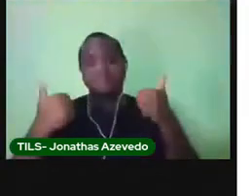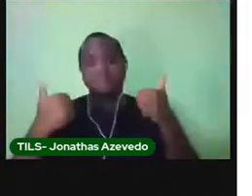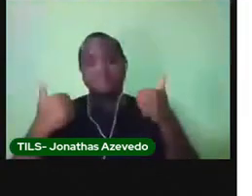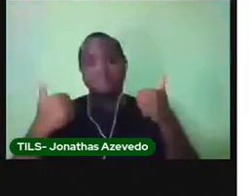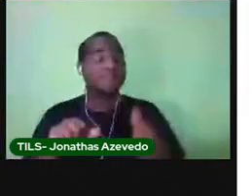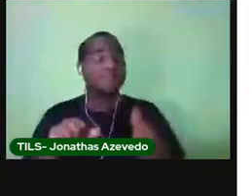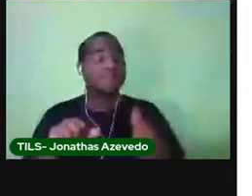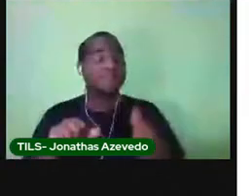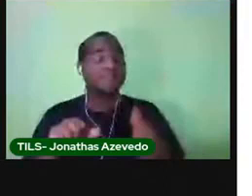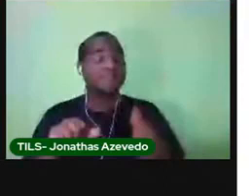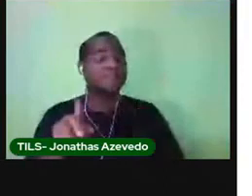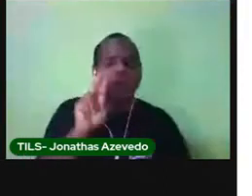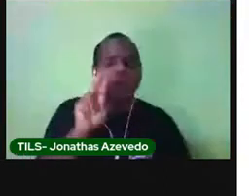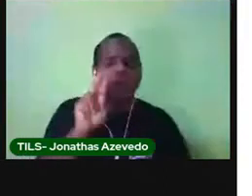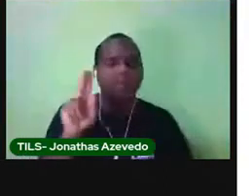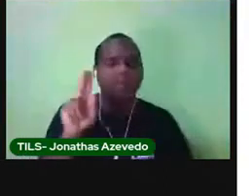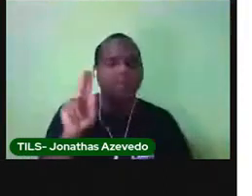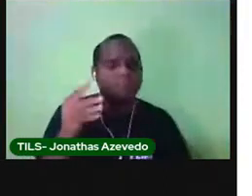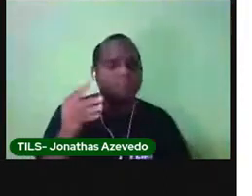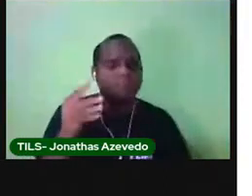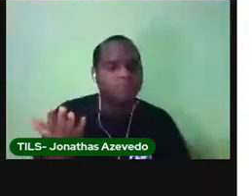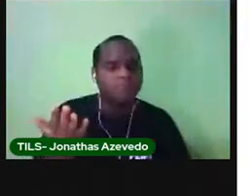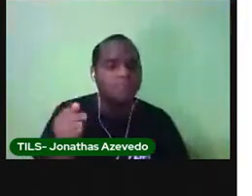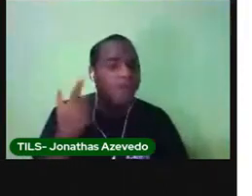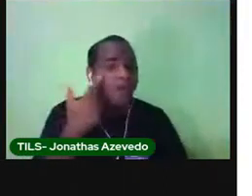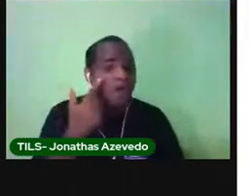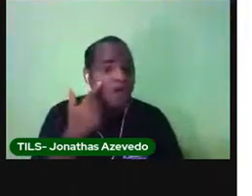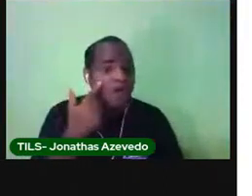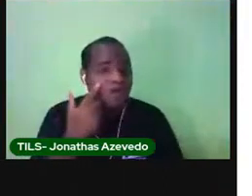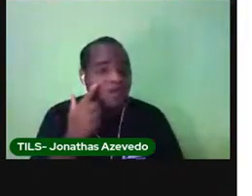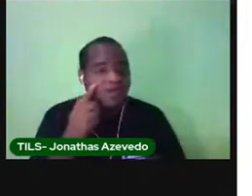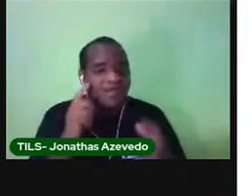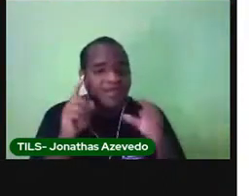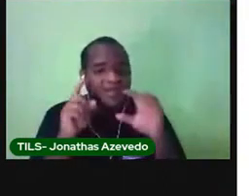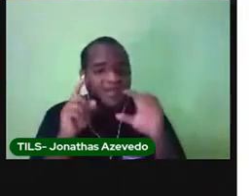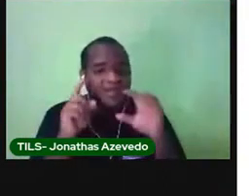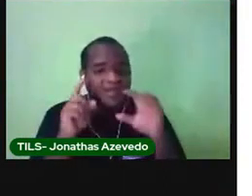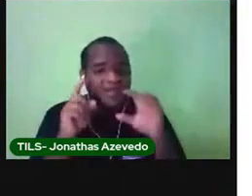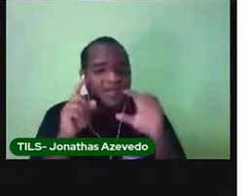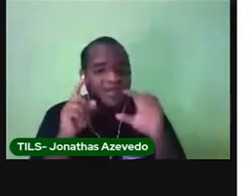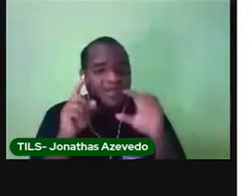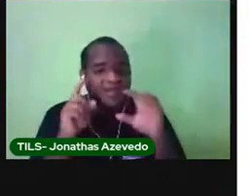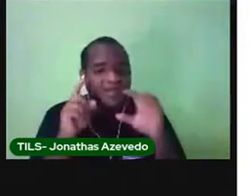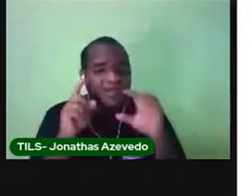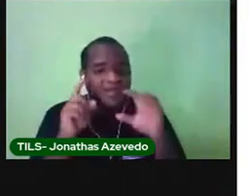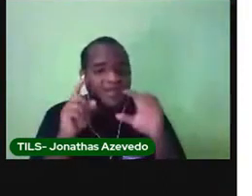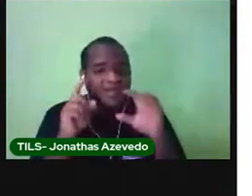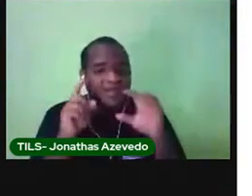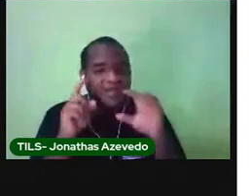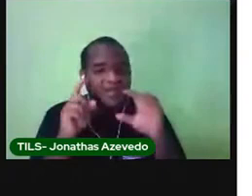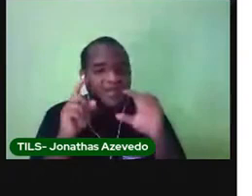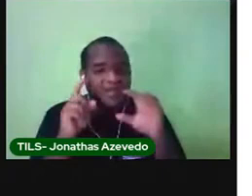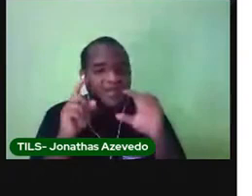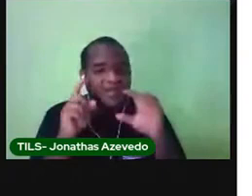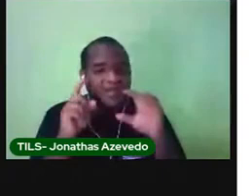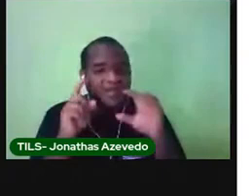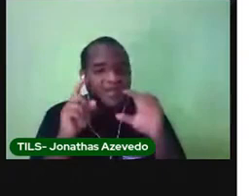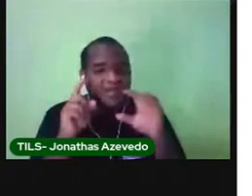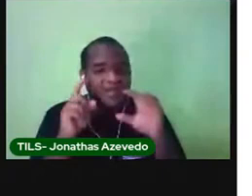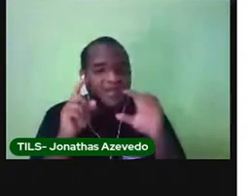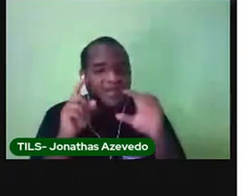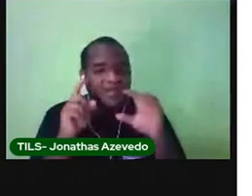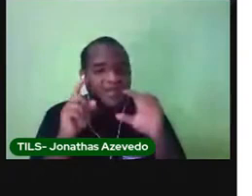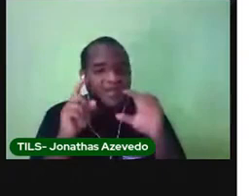Olha aí. Vê direitinho o que ele está escrito. Consegue ler? Qual é o